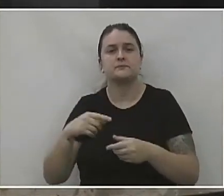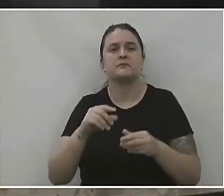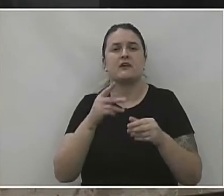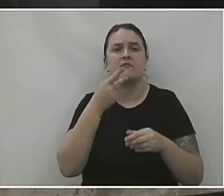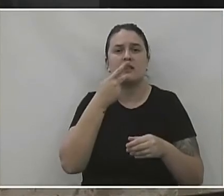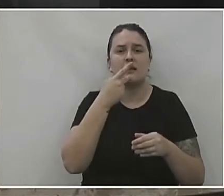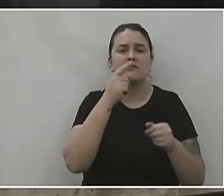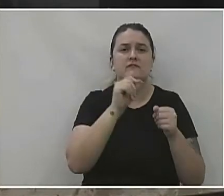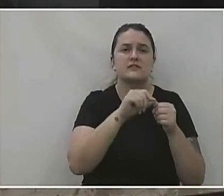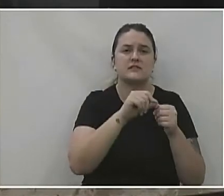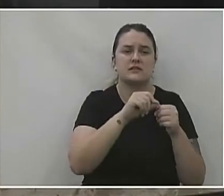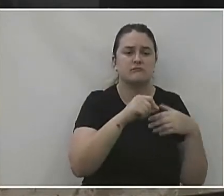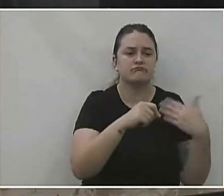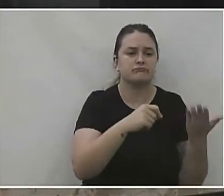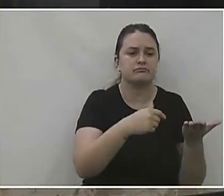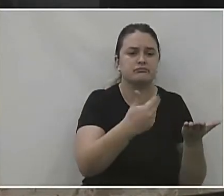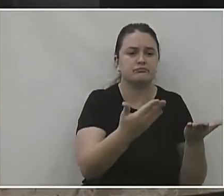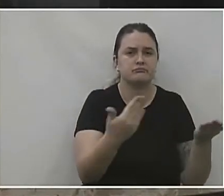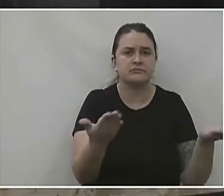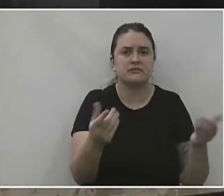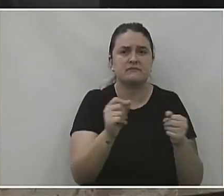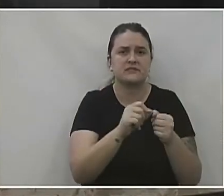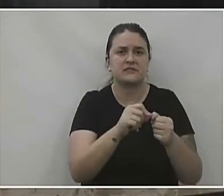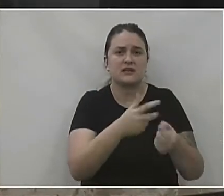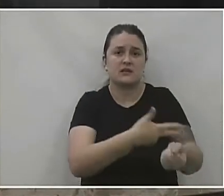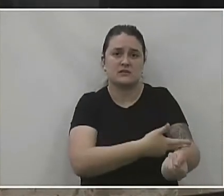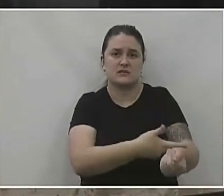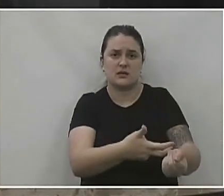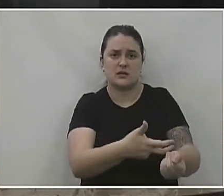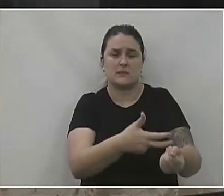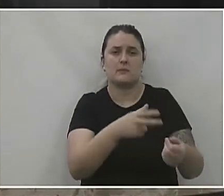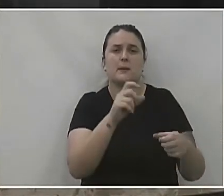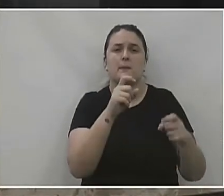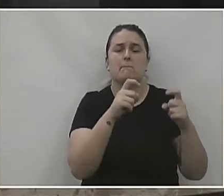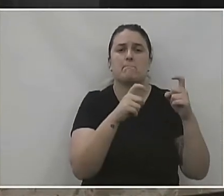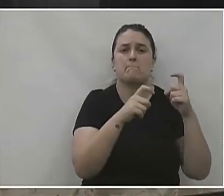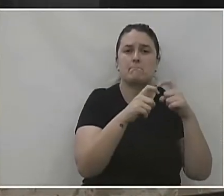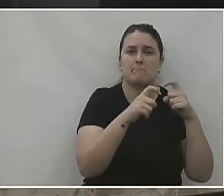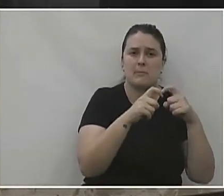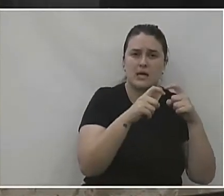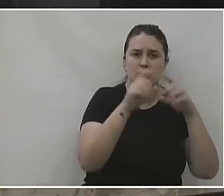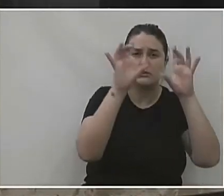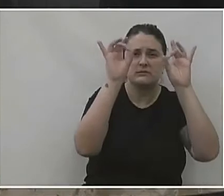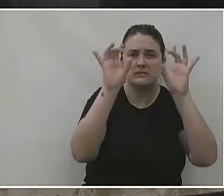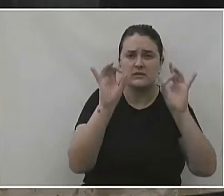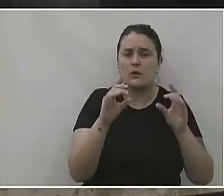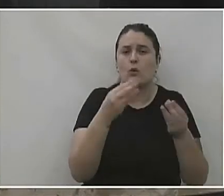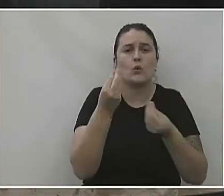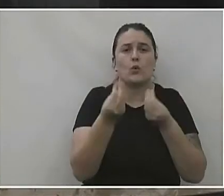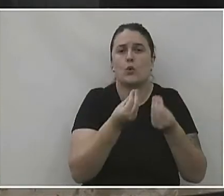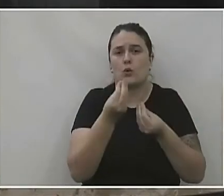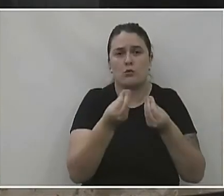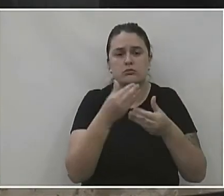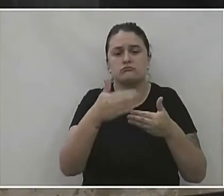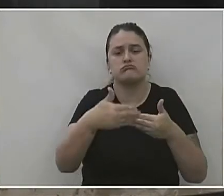preparada uma licitação para exames e consultas médicas para especialistas. Como é que está esse andamento? Já saiu